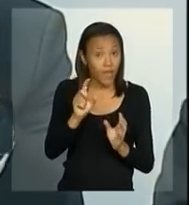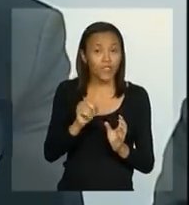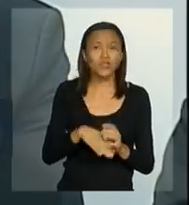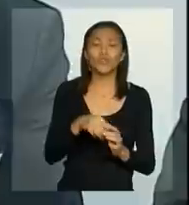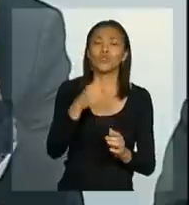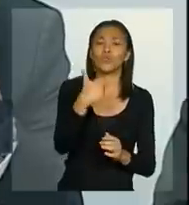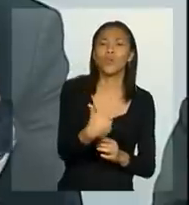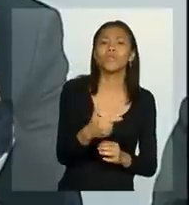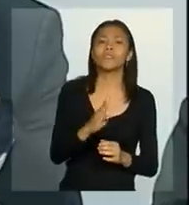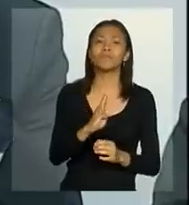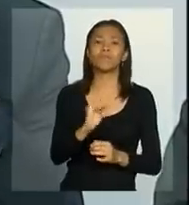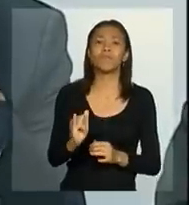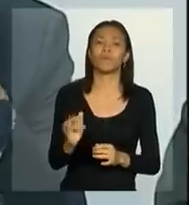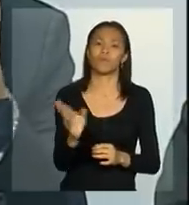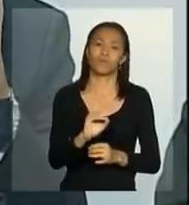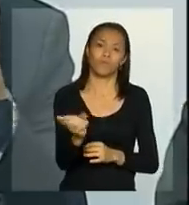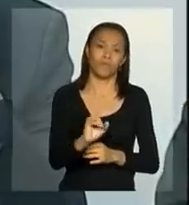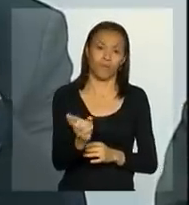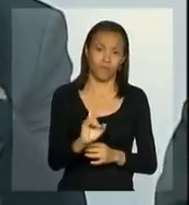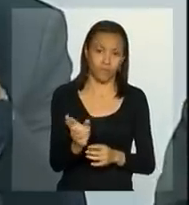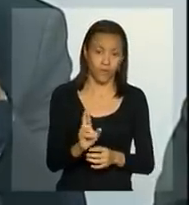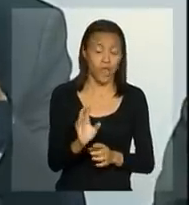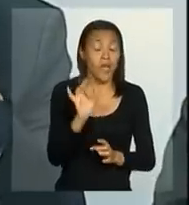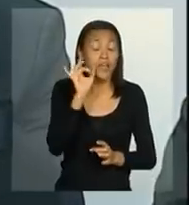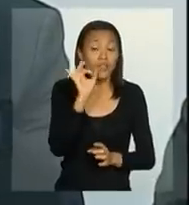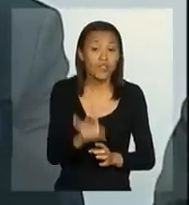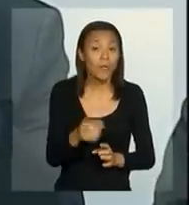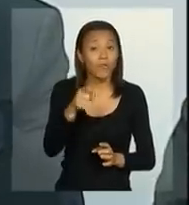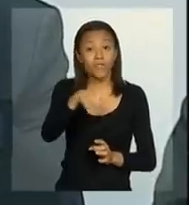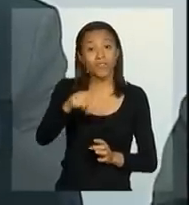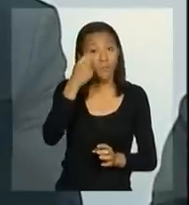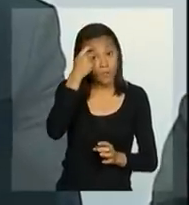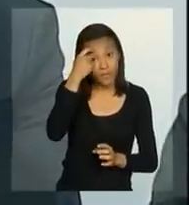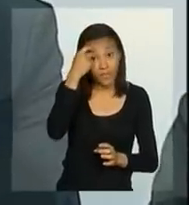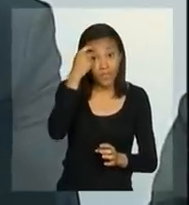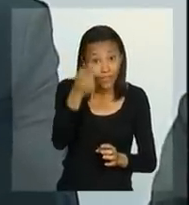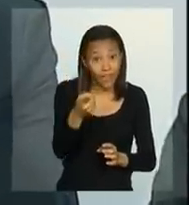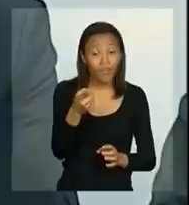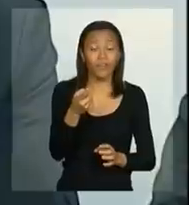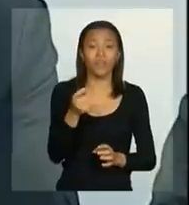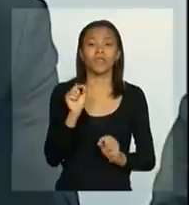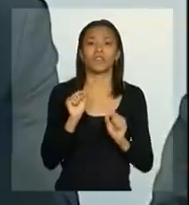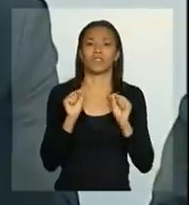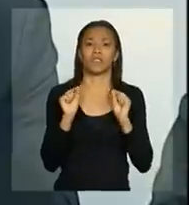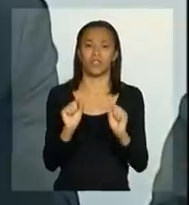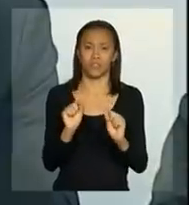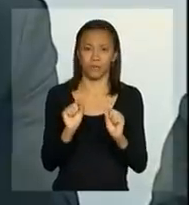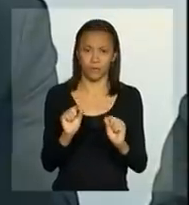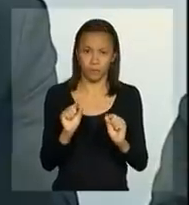bilhões. Então, é só para se ter uma ideia de que